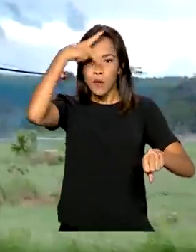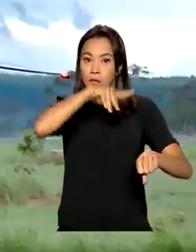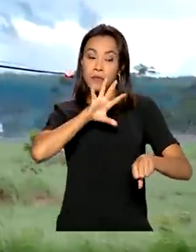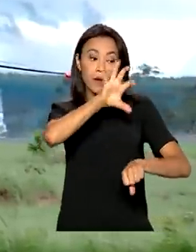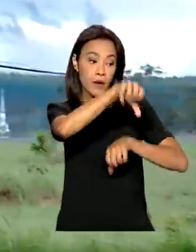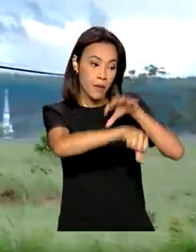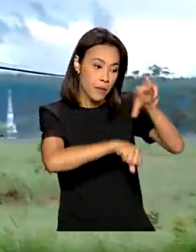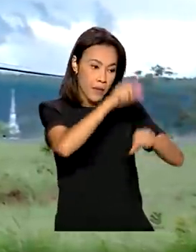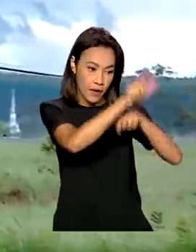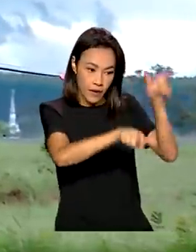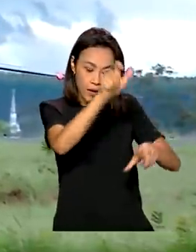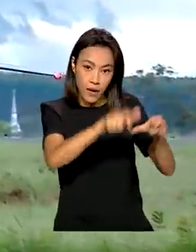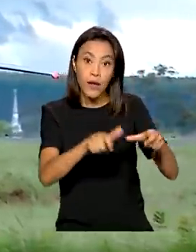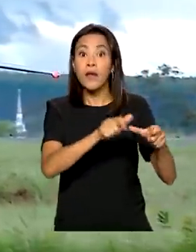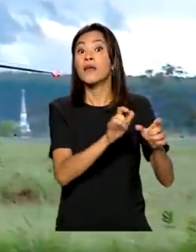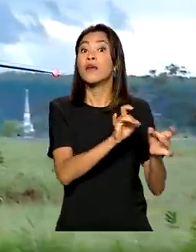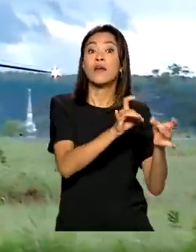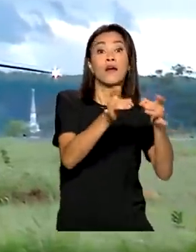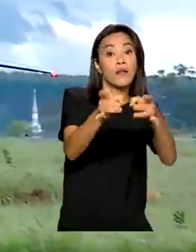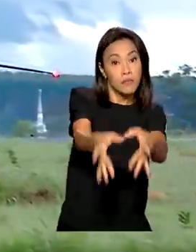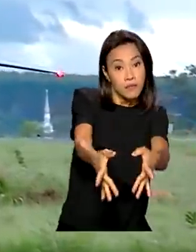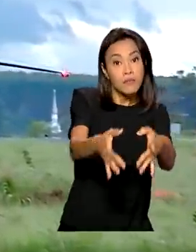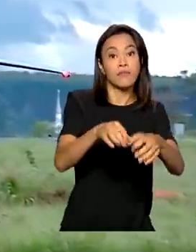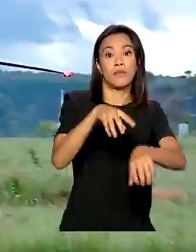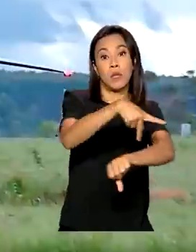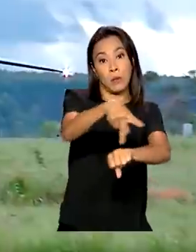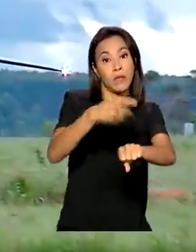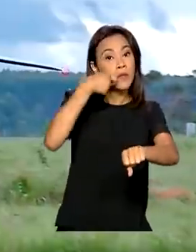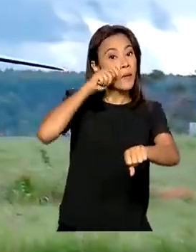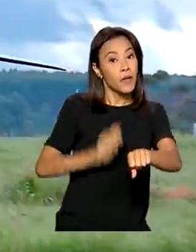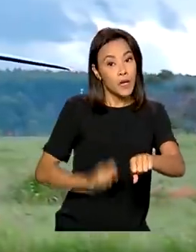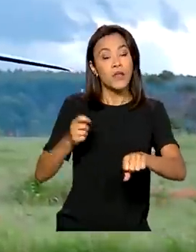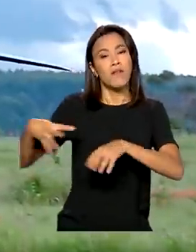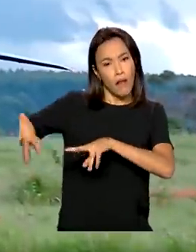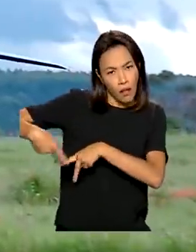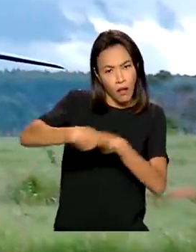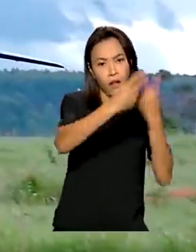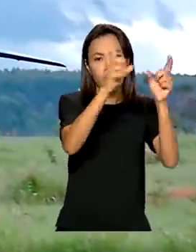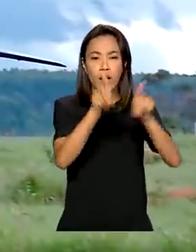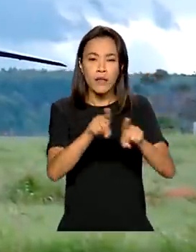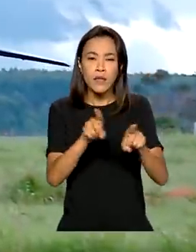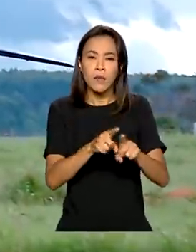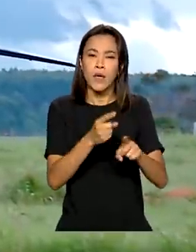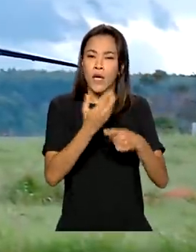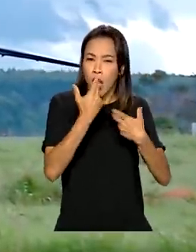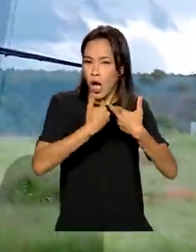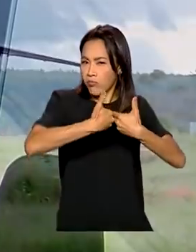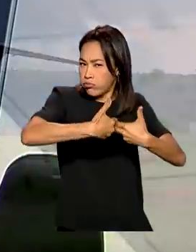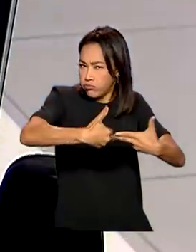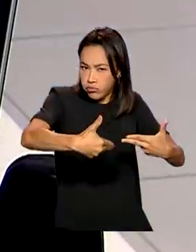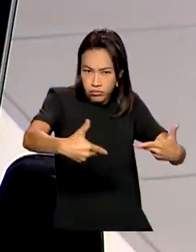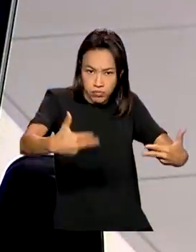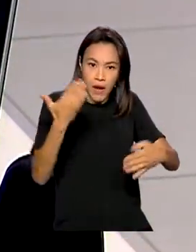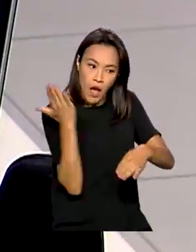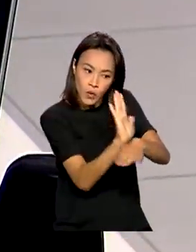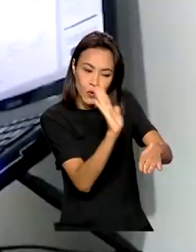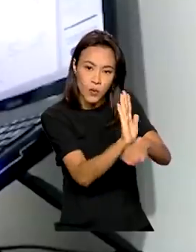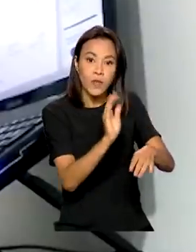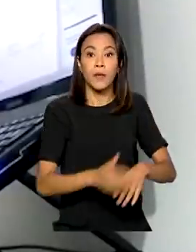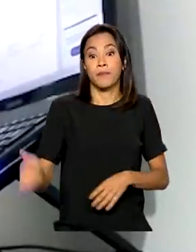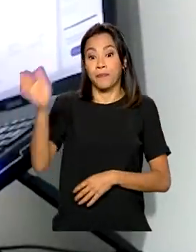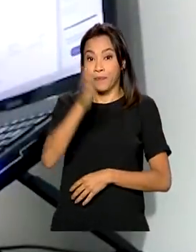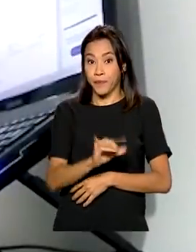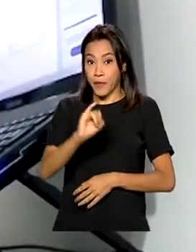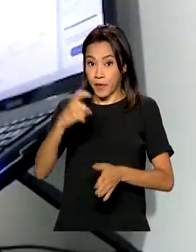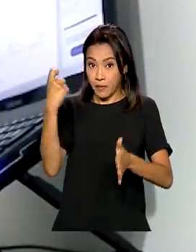deixaram a Ucrânia. A aeronave também vai levar donativos para ajuda humanitária. Imposto de renda,